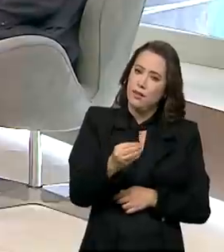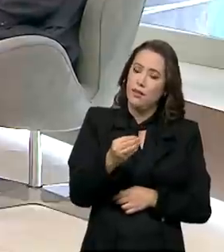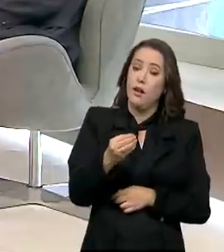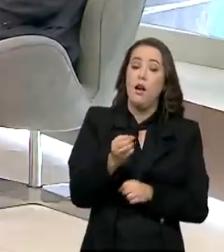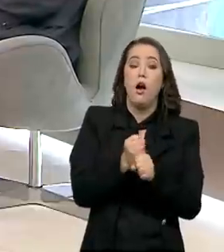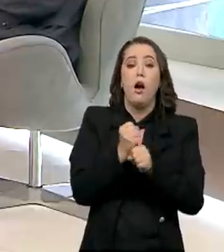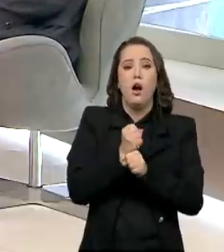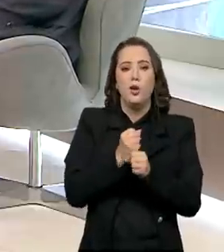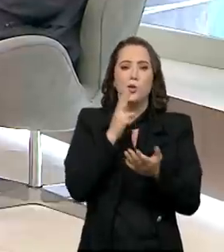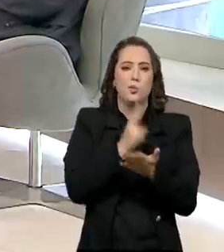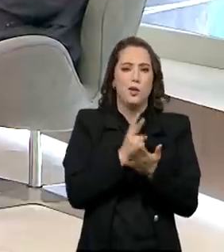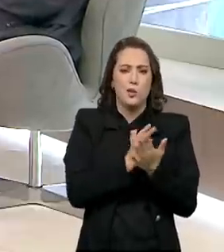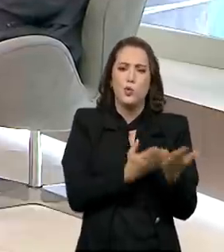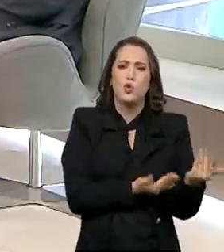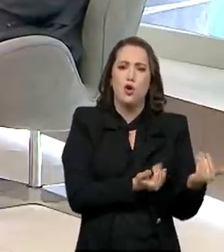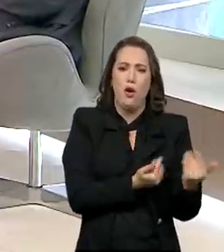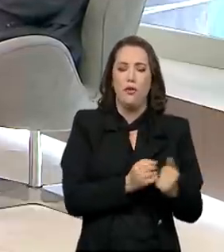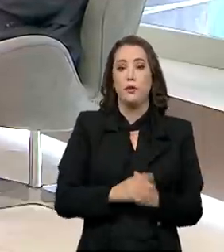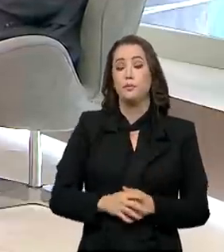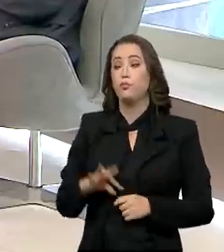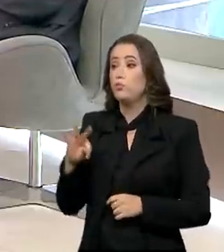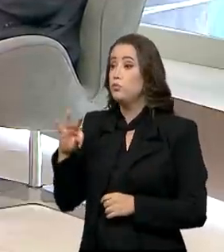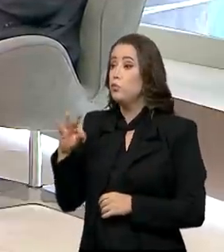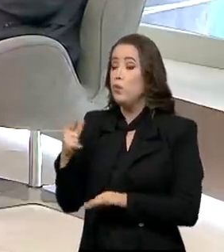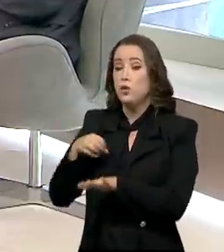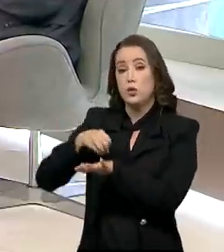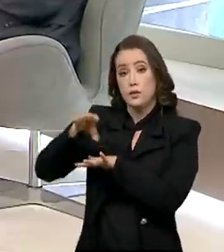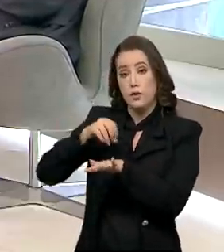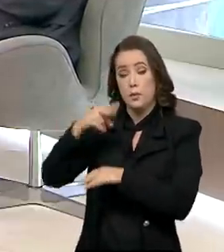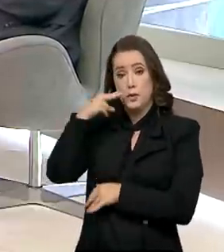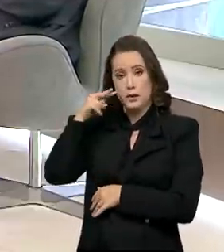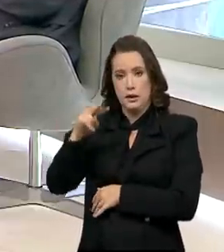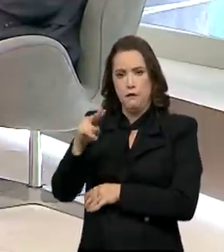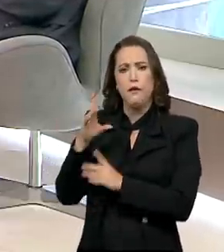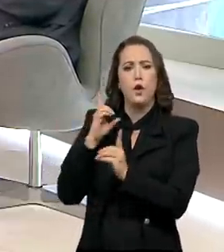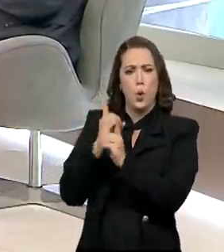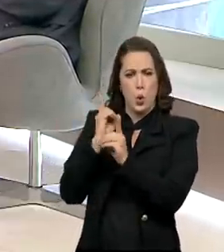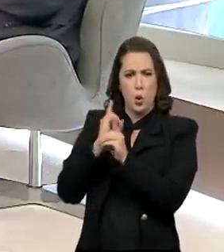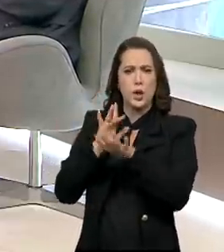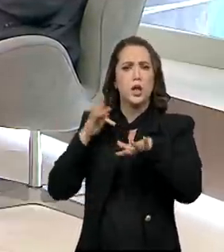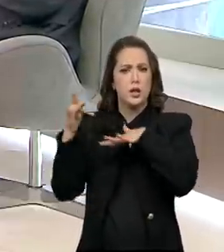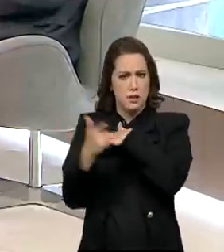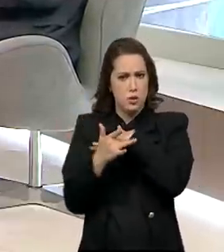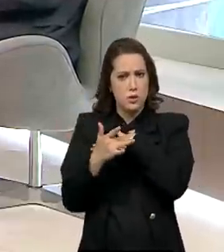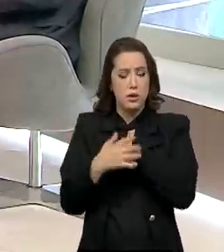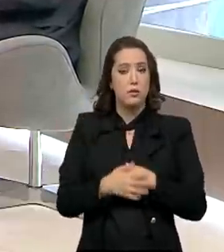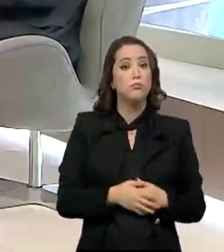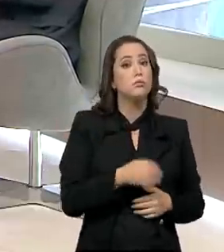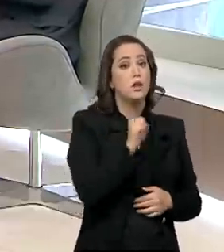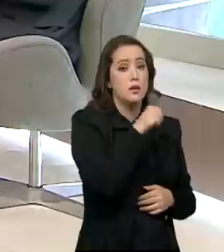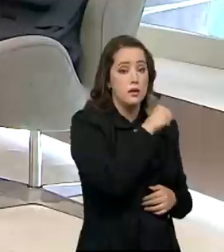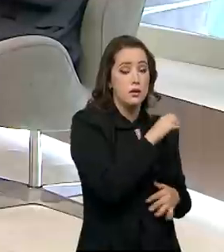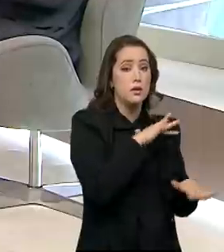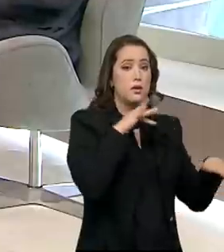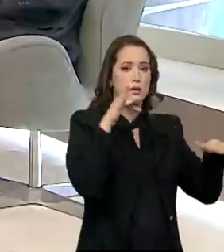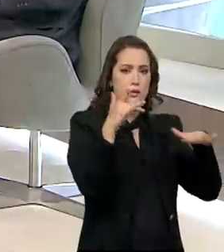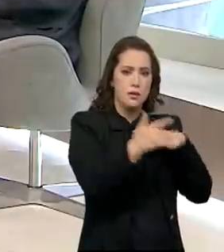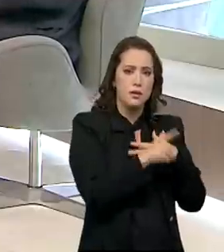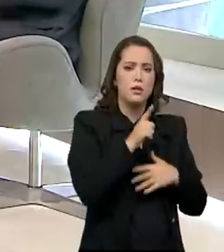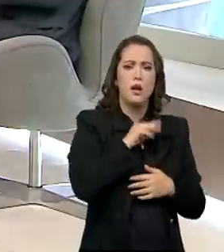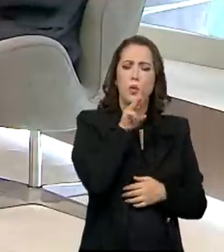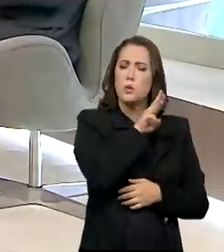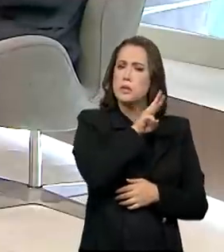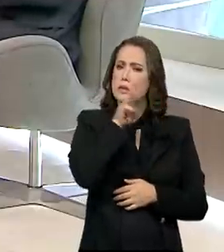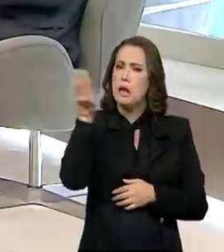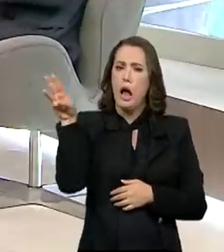Todas as informações que a gente abordou aqui podem ser encontradas nas redes sociais do banco? Com certeza. O banco tem um site